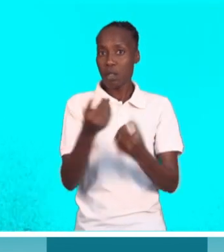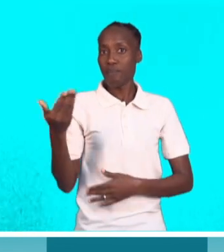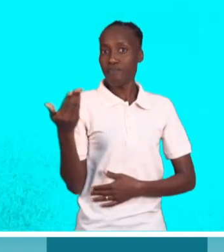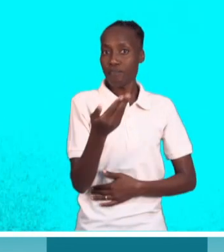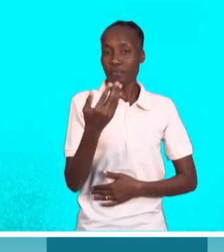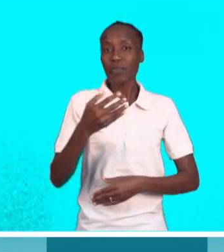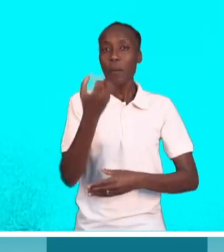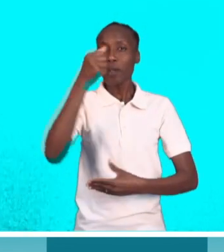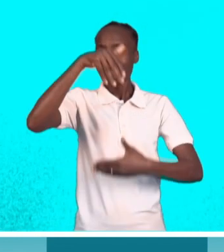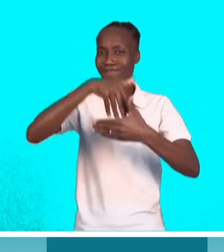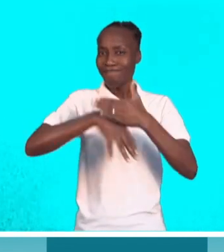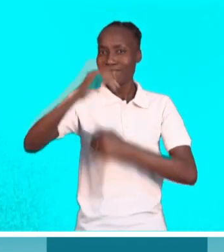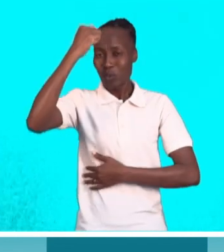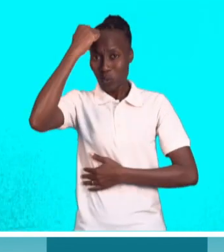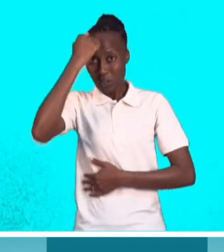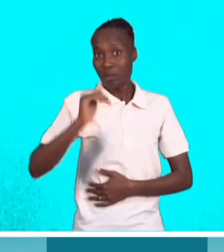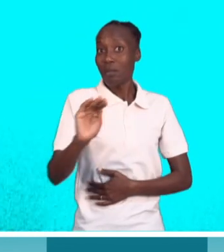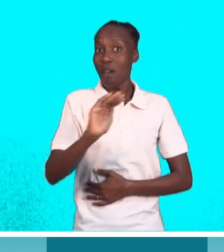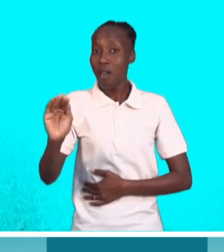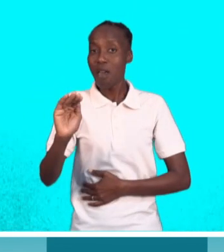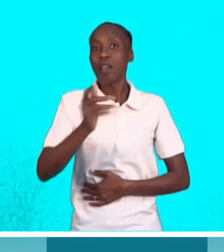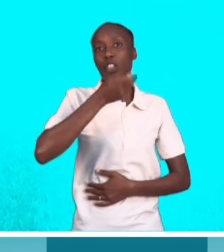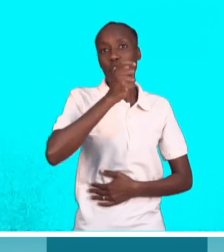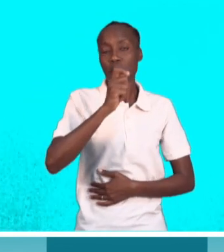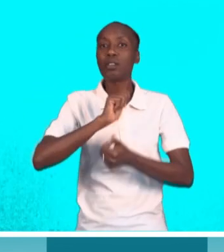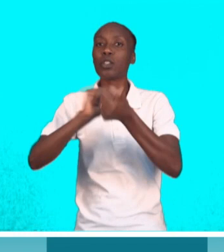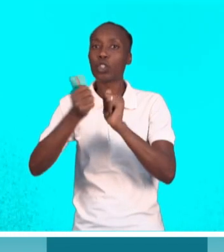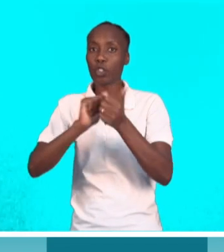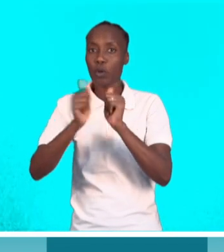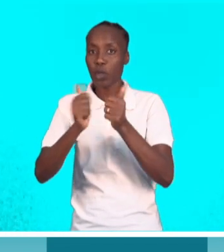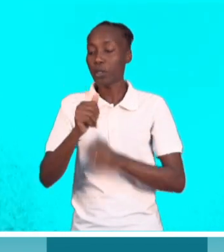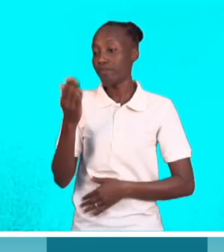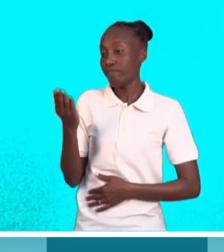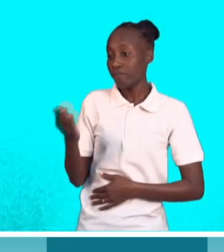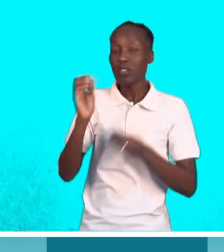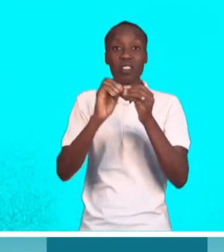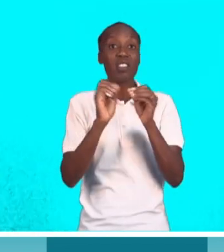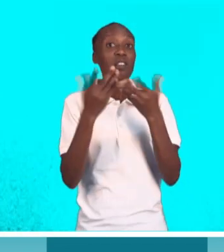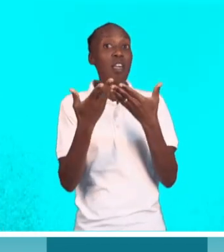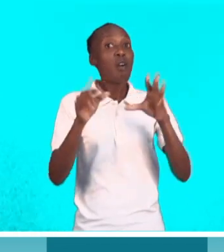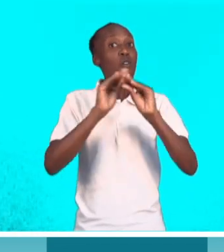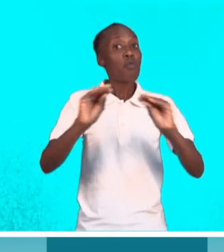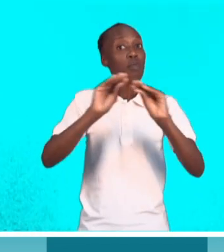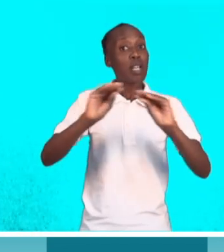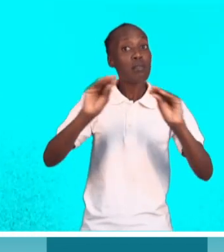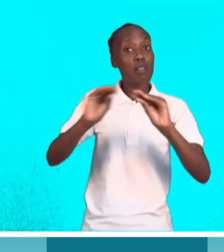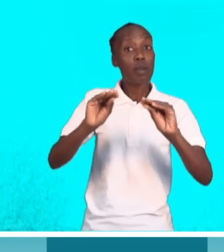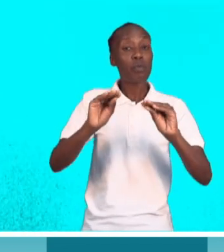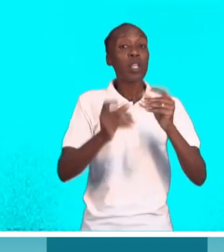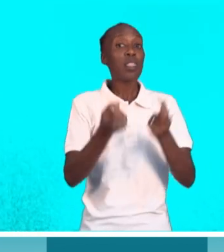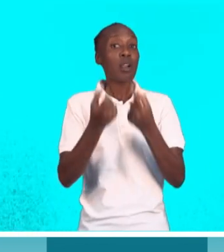previssoarem seus conhecimentos na área do jornalismo desportivo. A formação de alguns jornalistas,